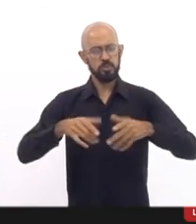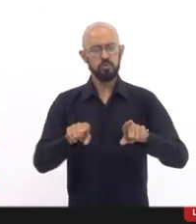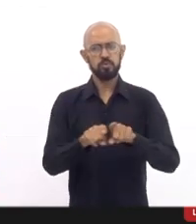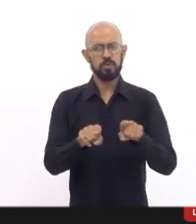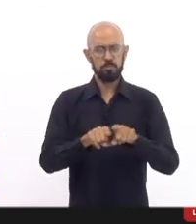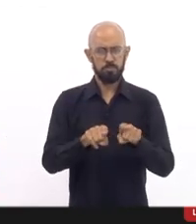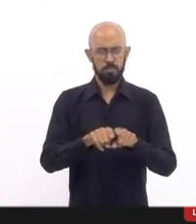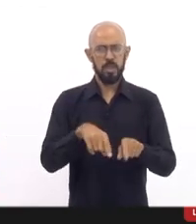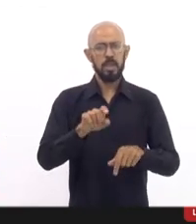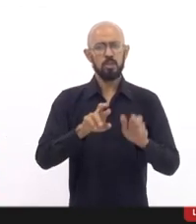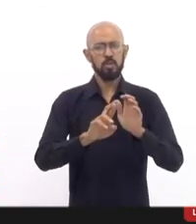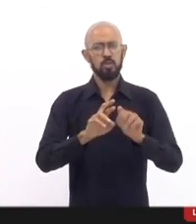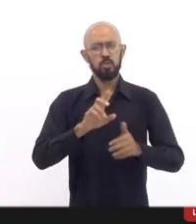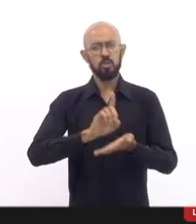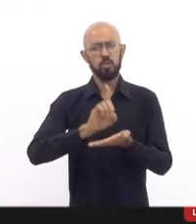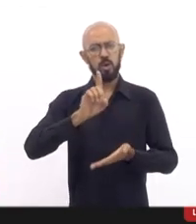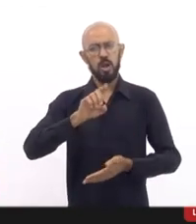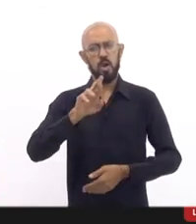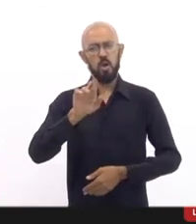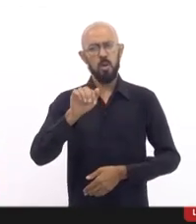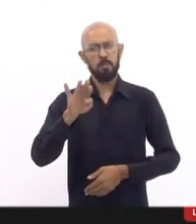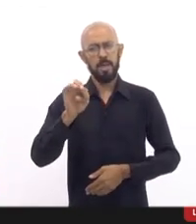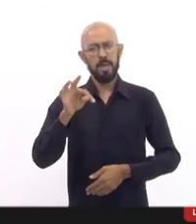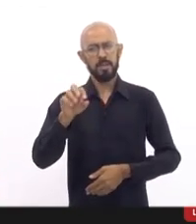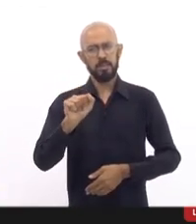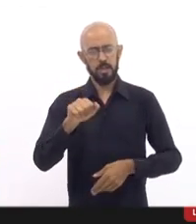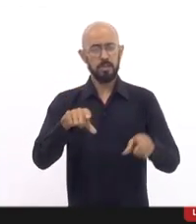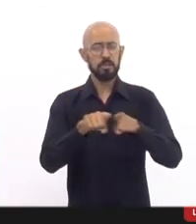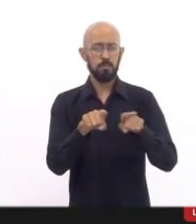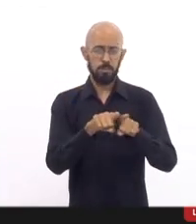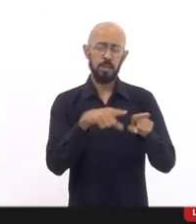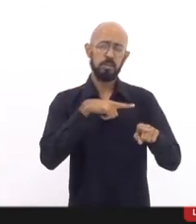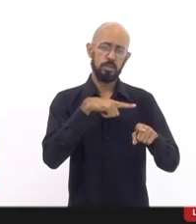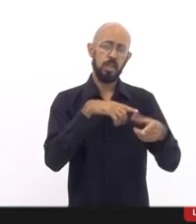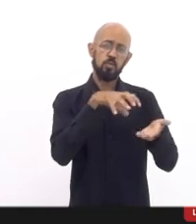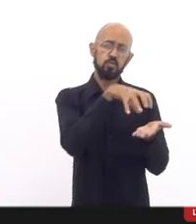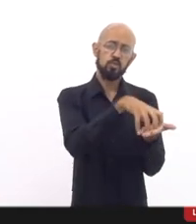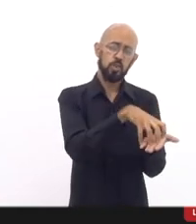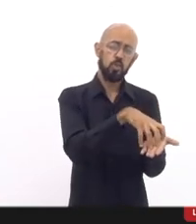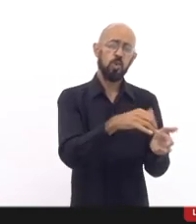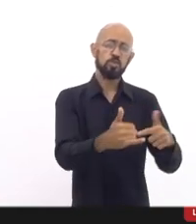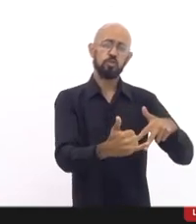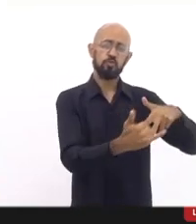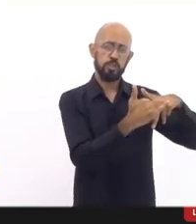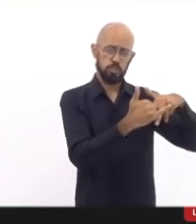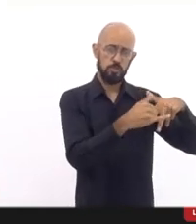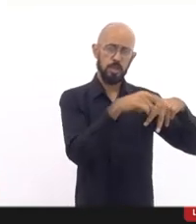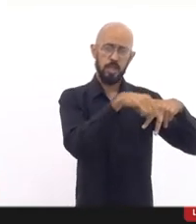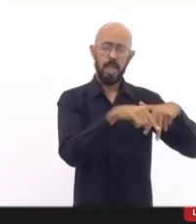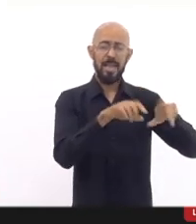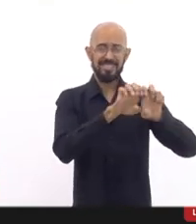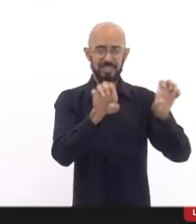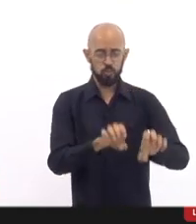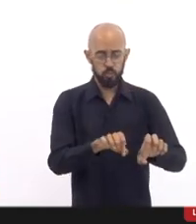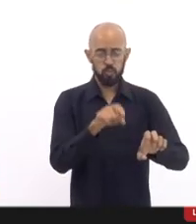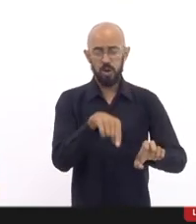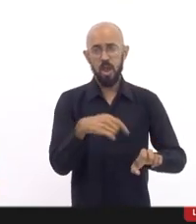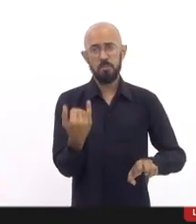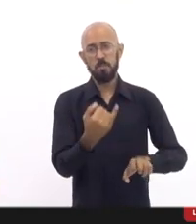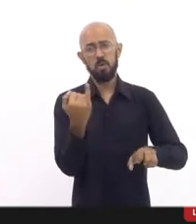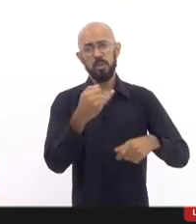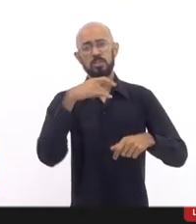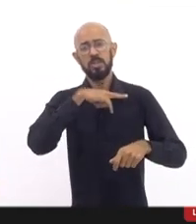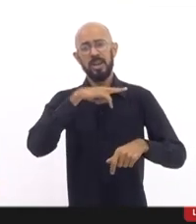e também hoje uma estrutura de vítimas. E essa estrutura é muito importante porque ela tem várias